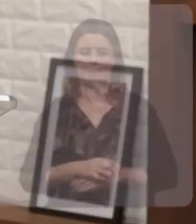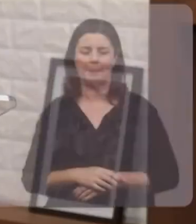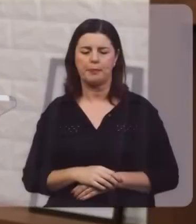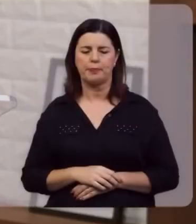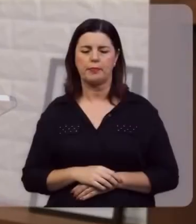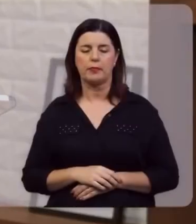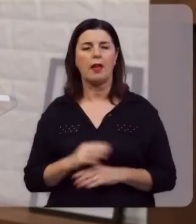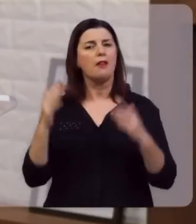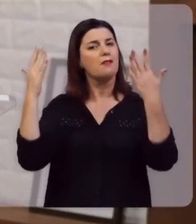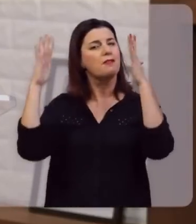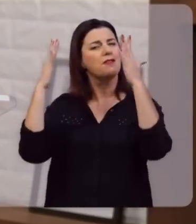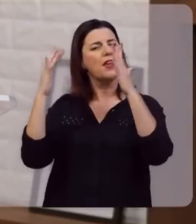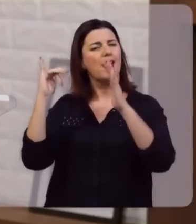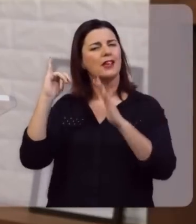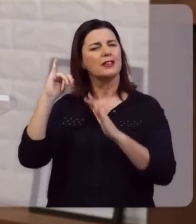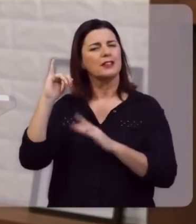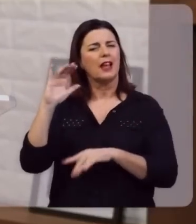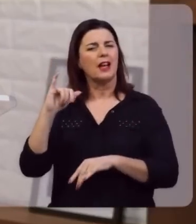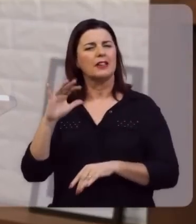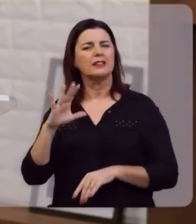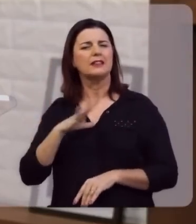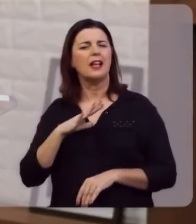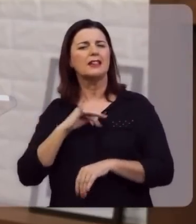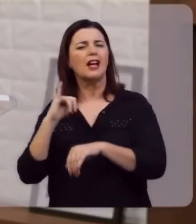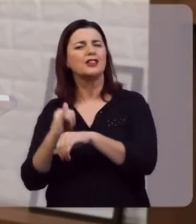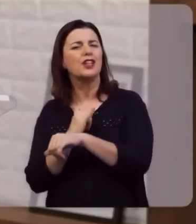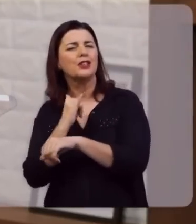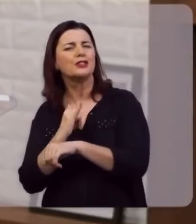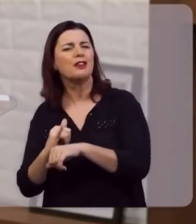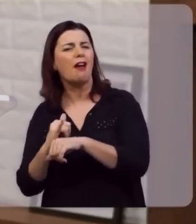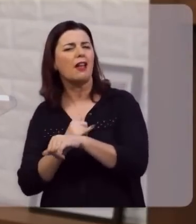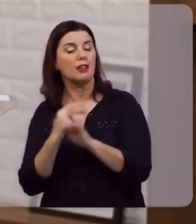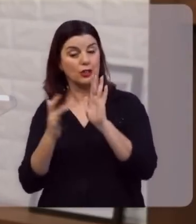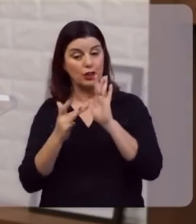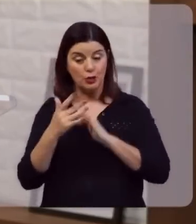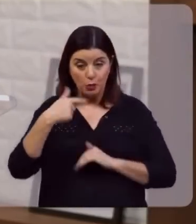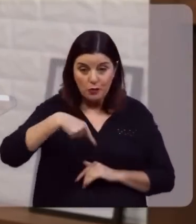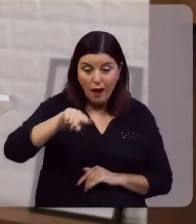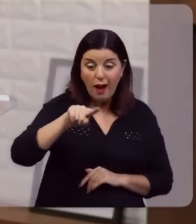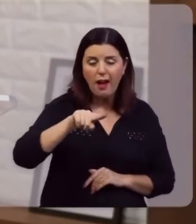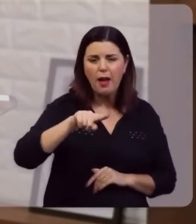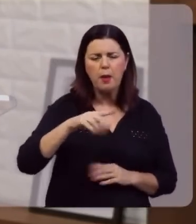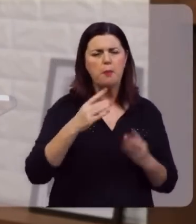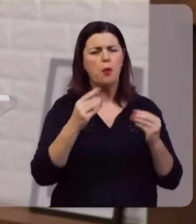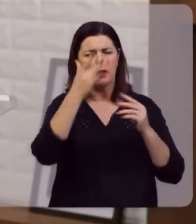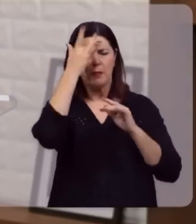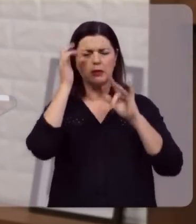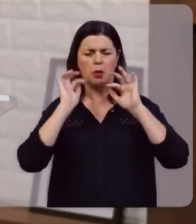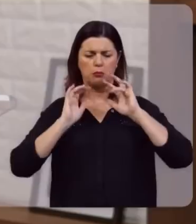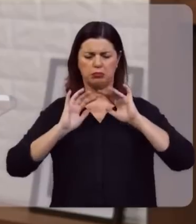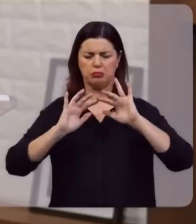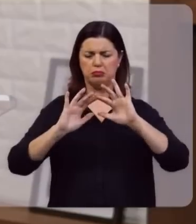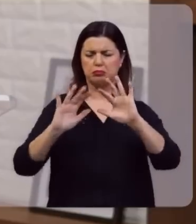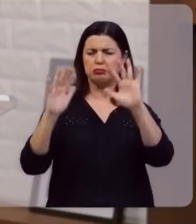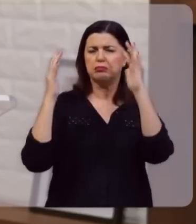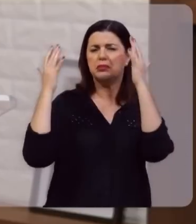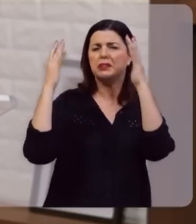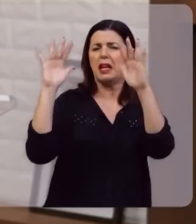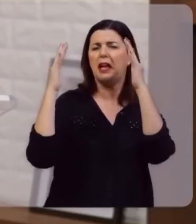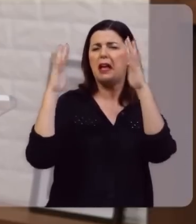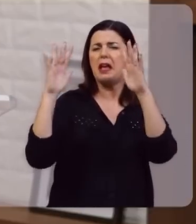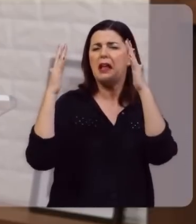Era uma festa em Jerusalém e Jesus vai para esta festa. As multidões celebram